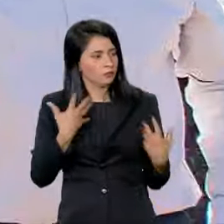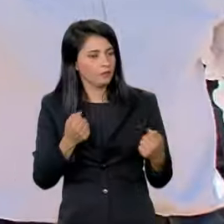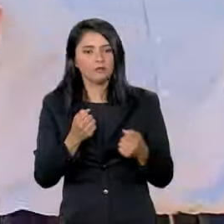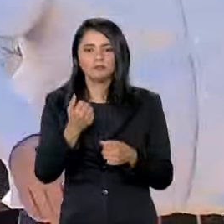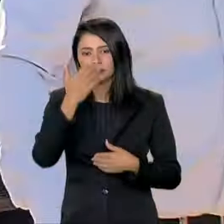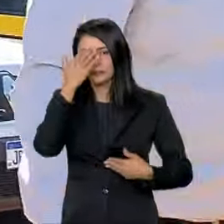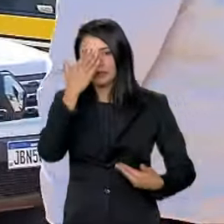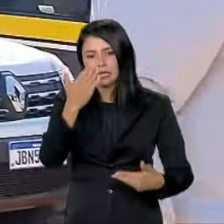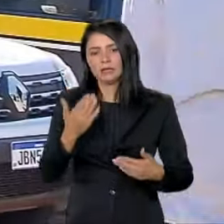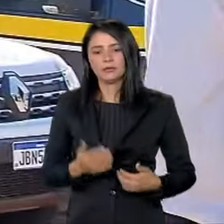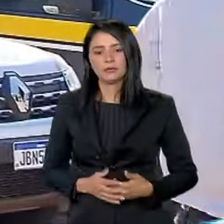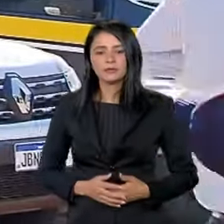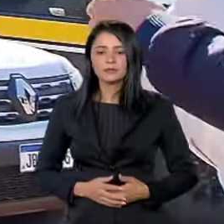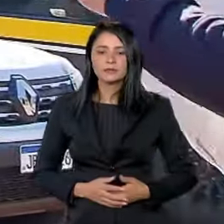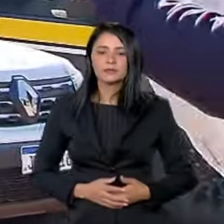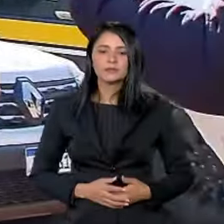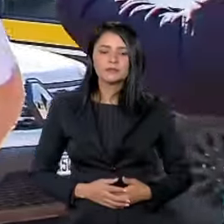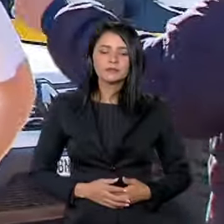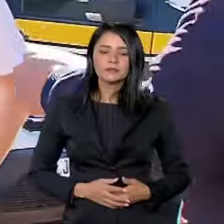Obrigado, pessoal. Obrigado.